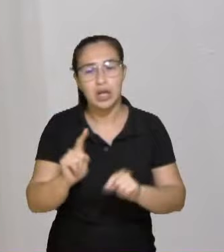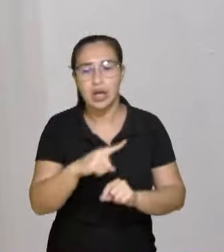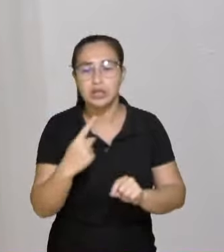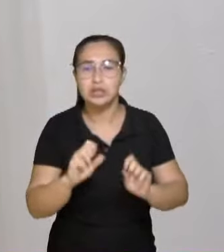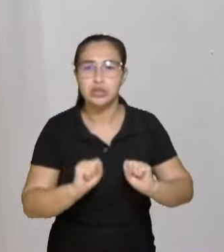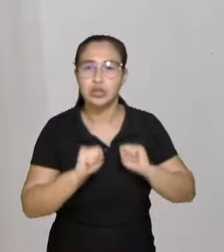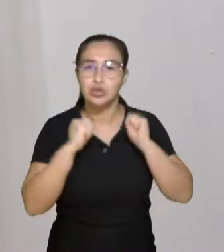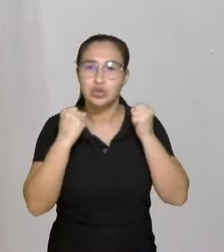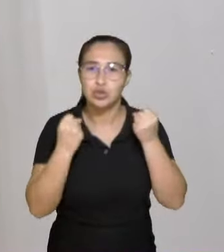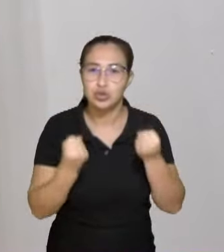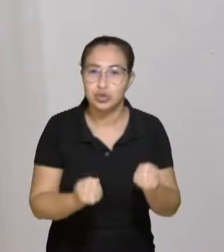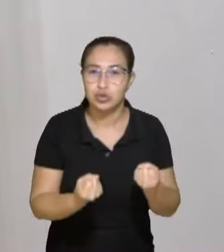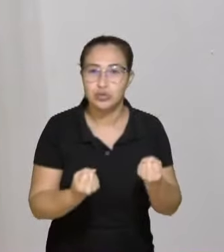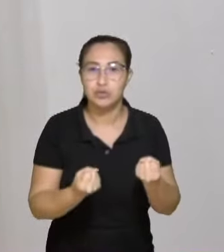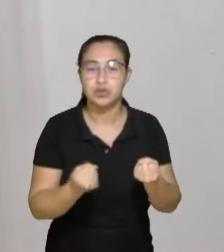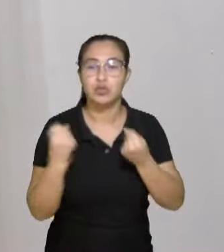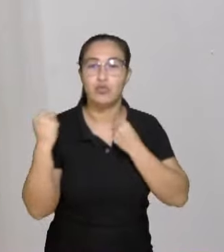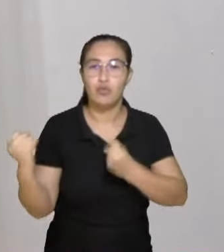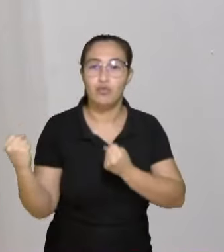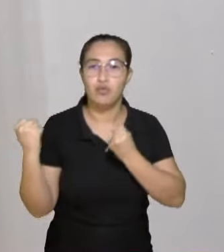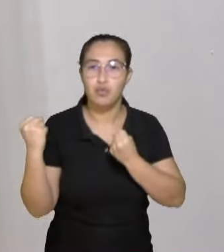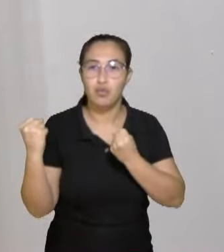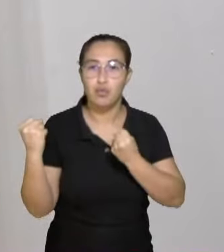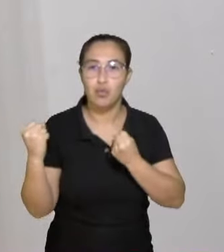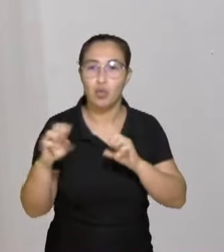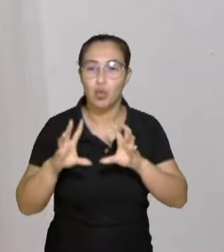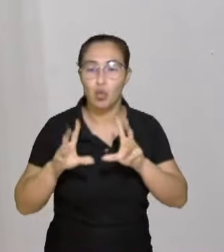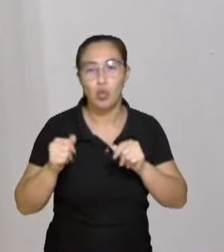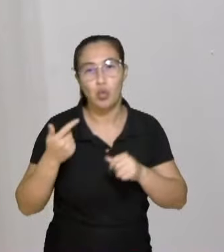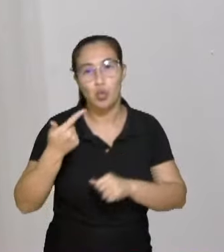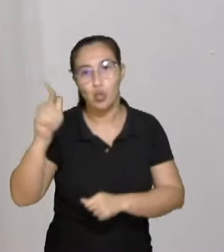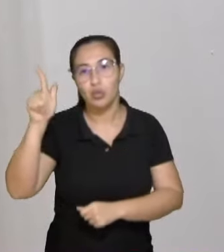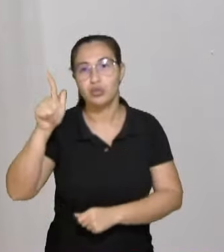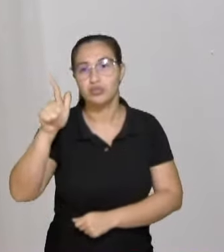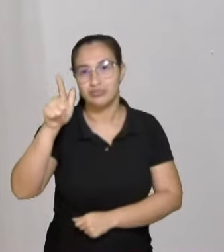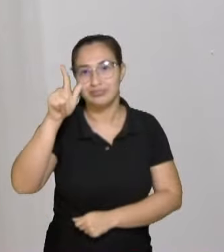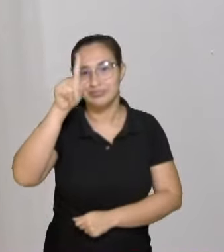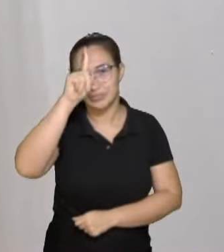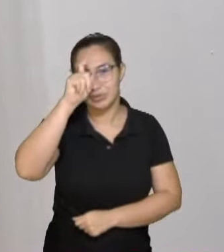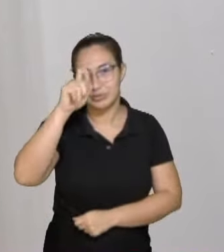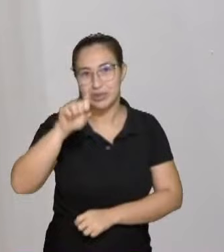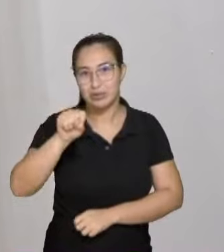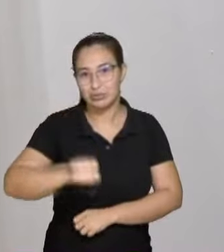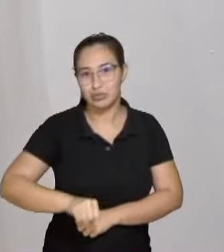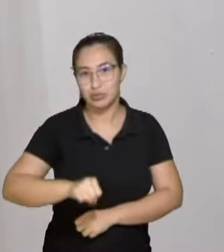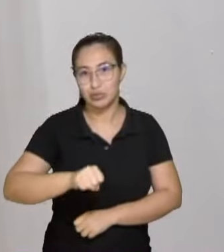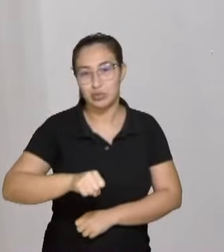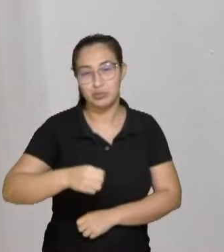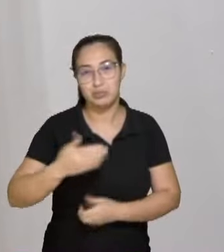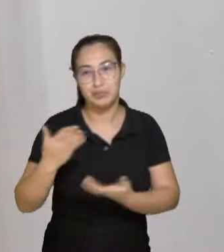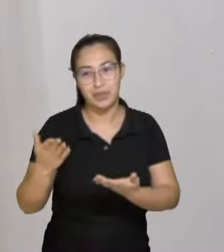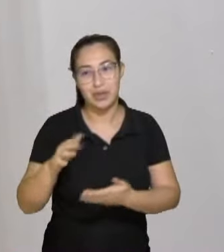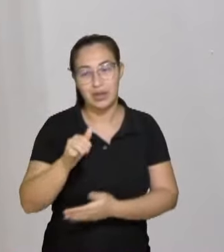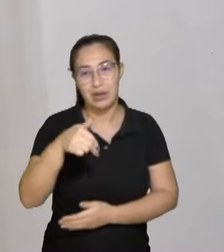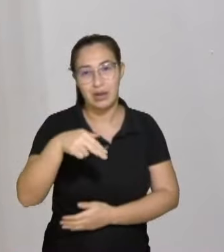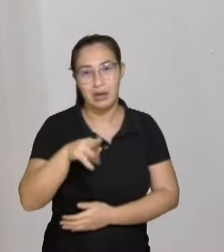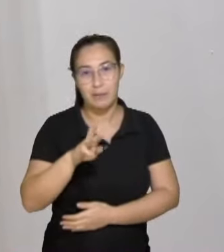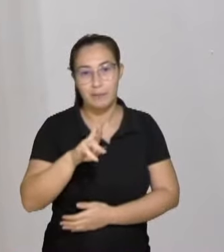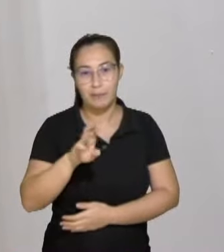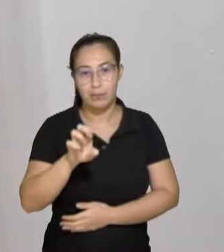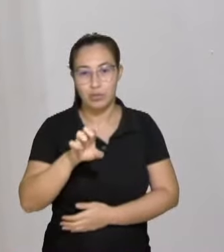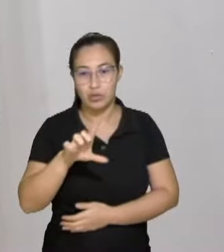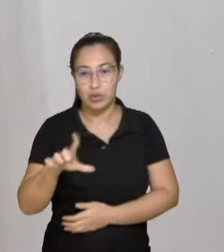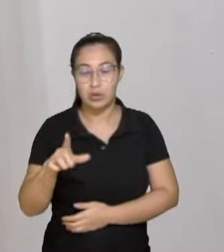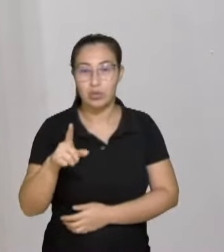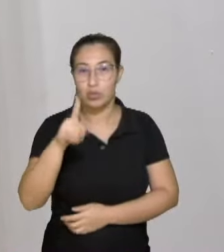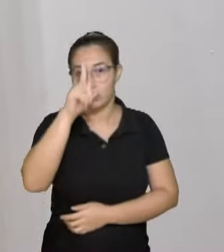disso, do fortalecimento também de outros hospitais na região sul, principalmente na região da Burel. Hospitais